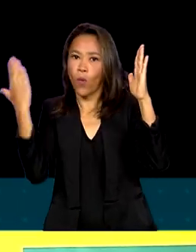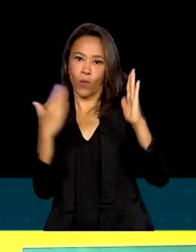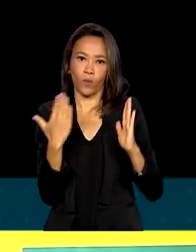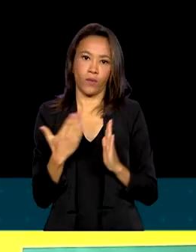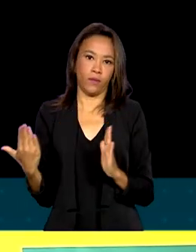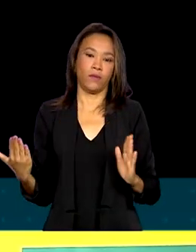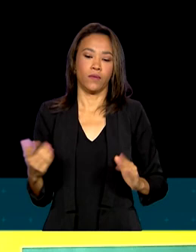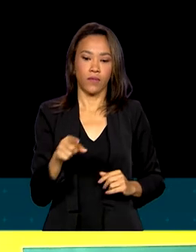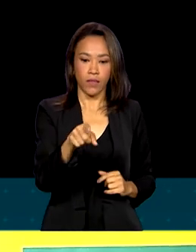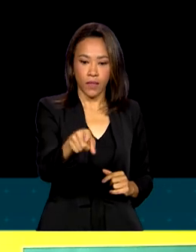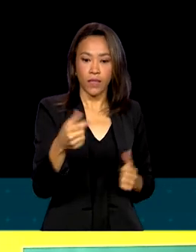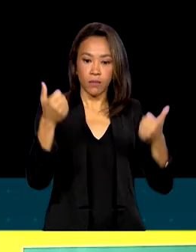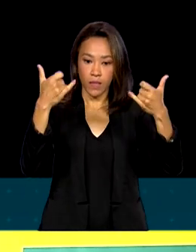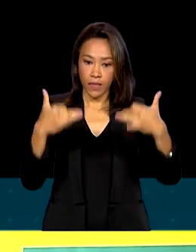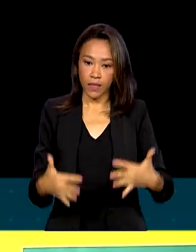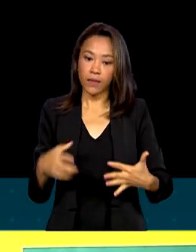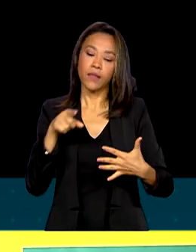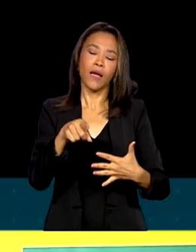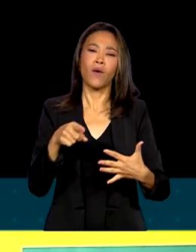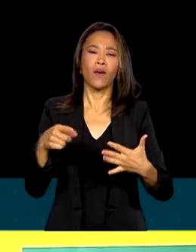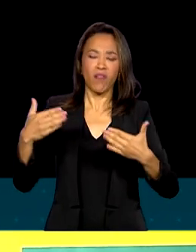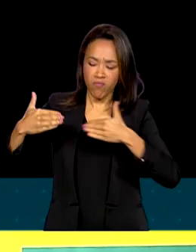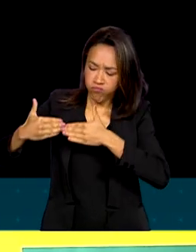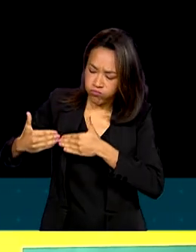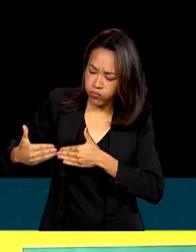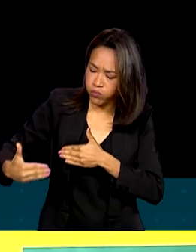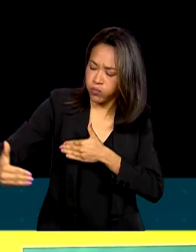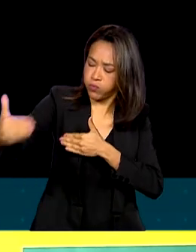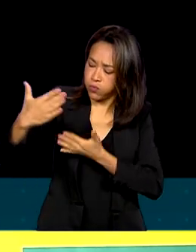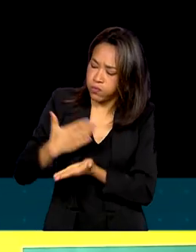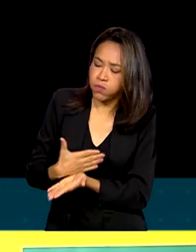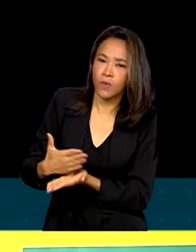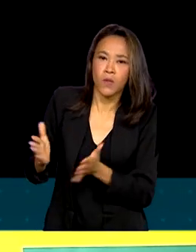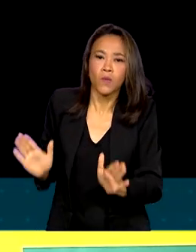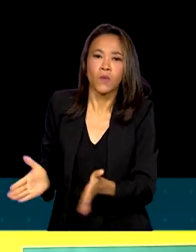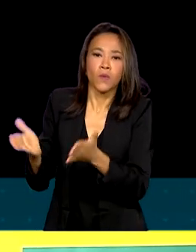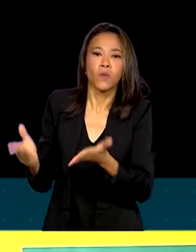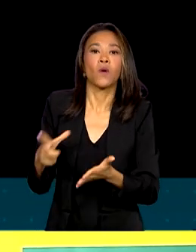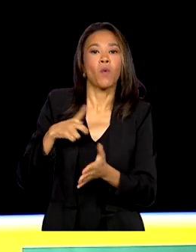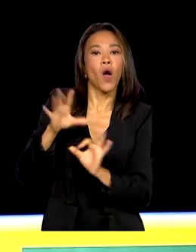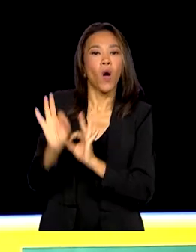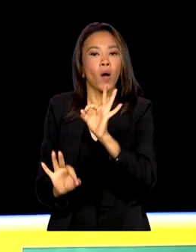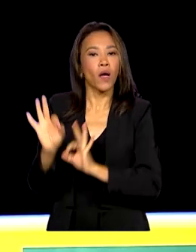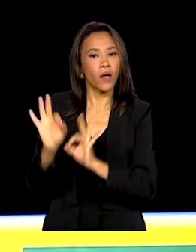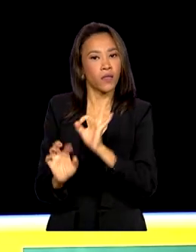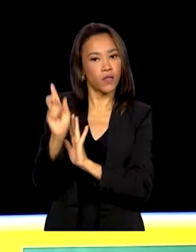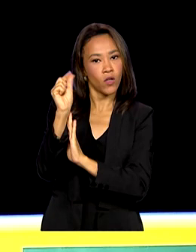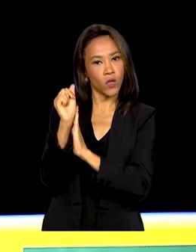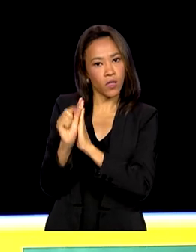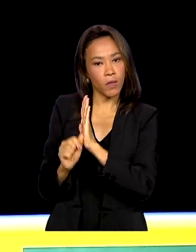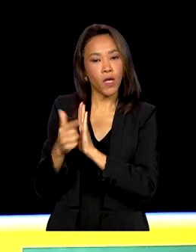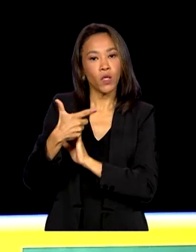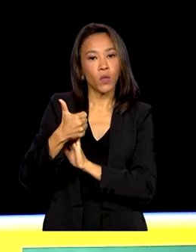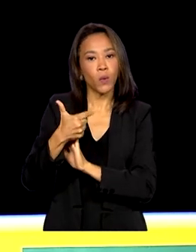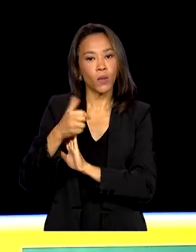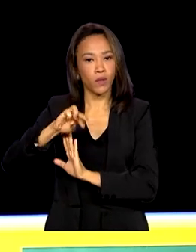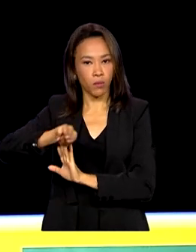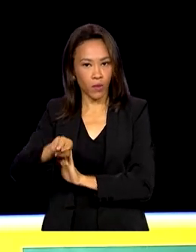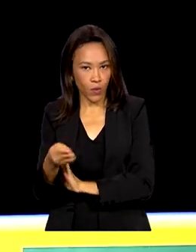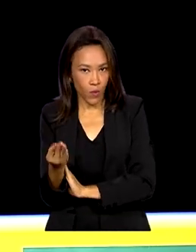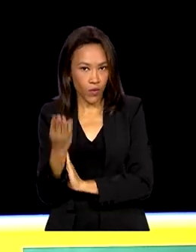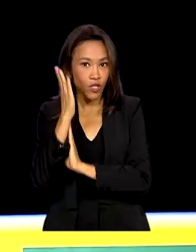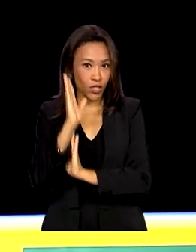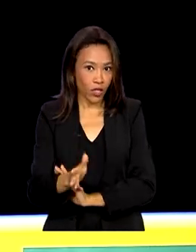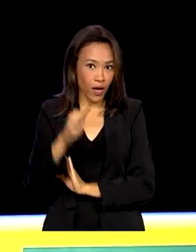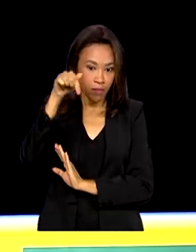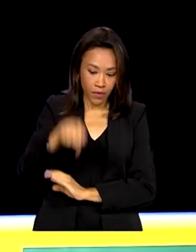impulso à Fundação Casa do Rui Barbosa com a recomposição orçamentária de 12 milhões já